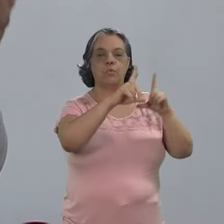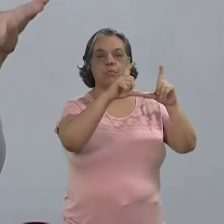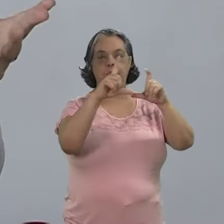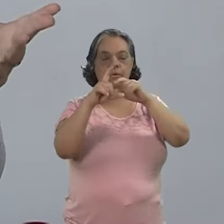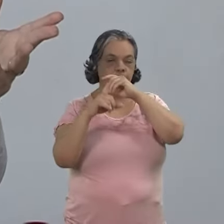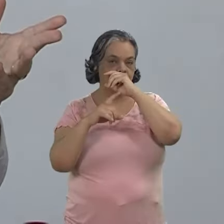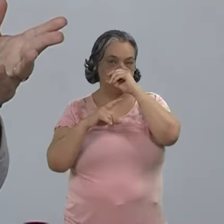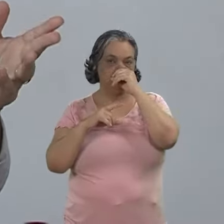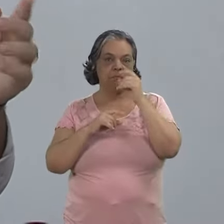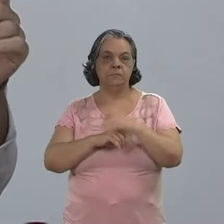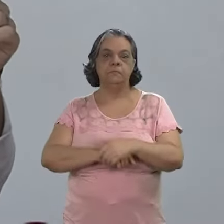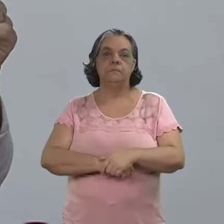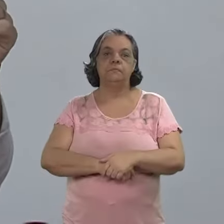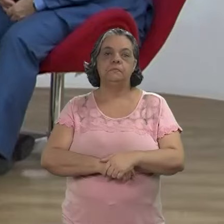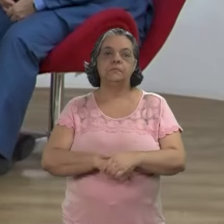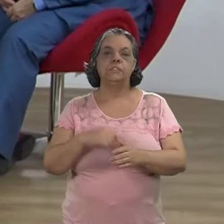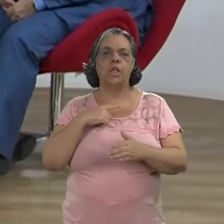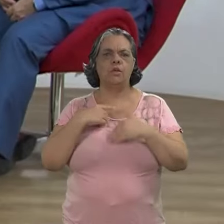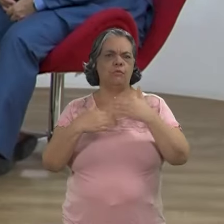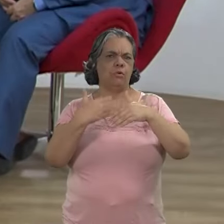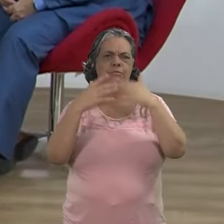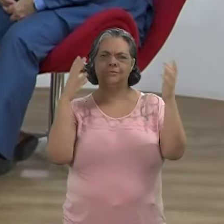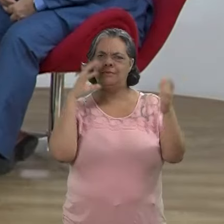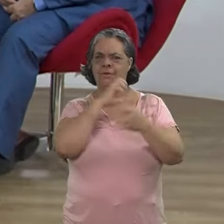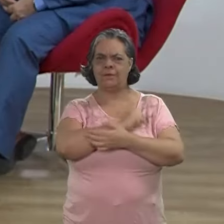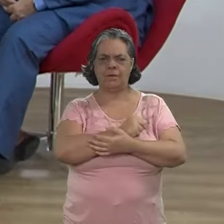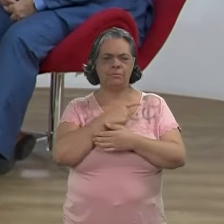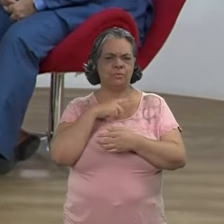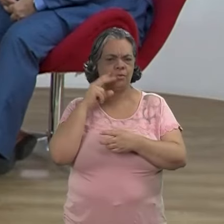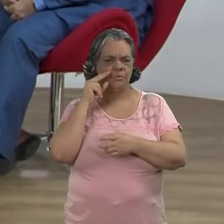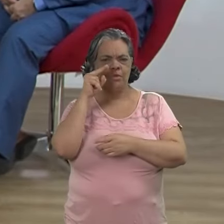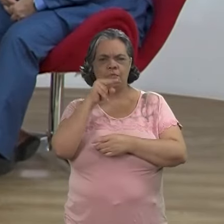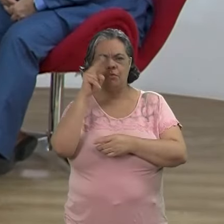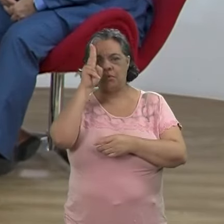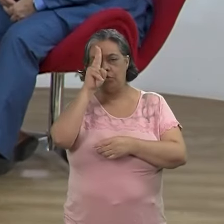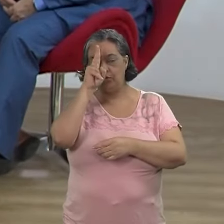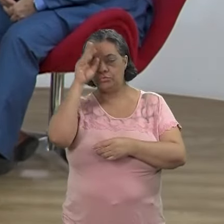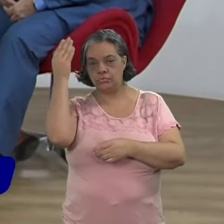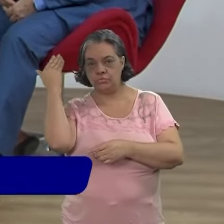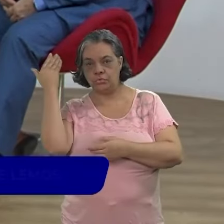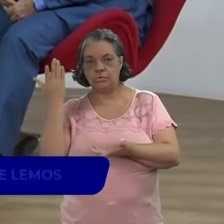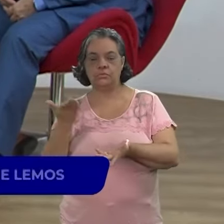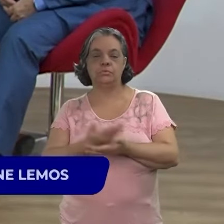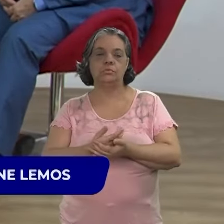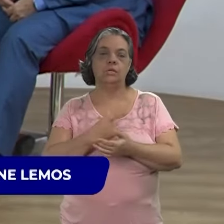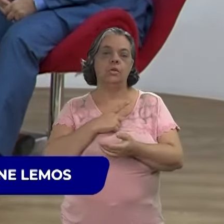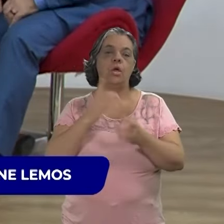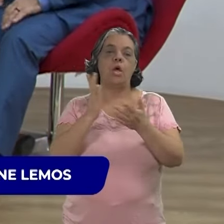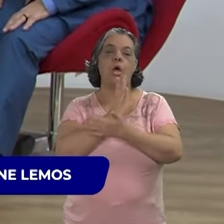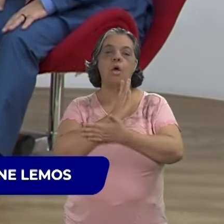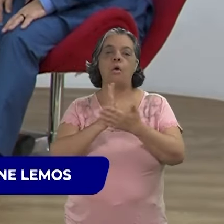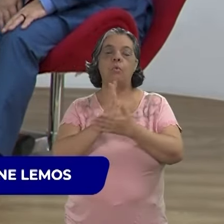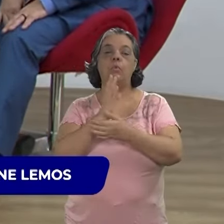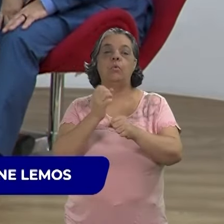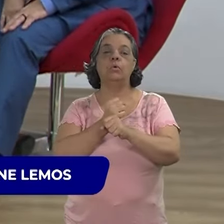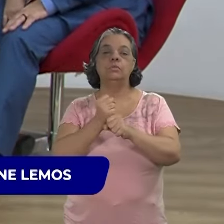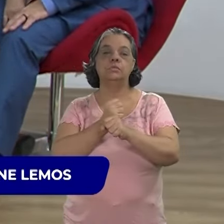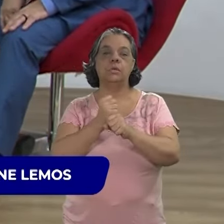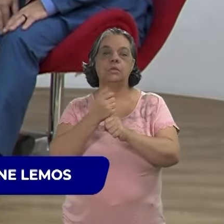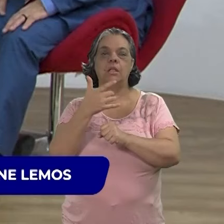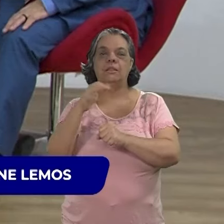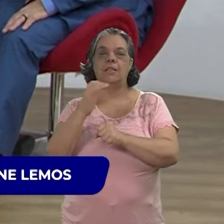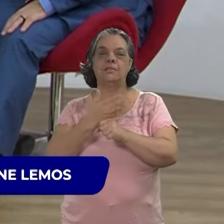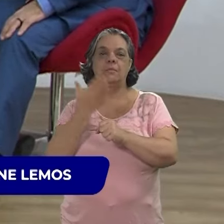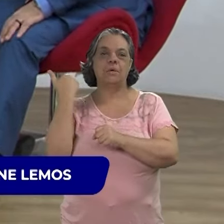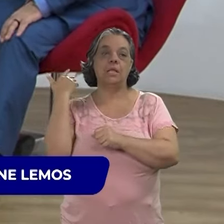para o campo da fotografia, por exemplo, teve uma evolução muito rápida do ponto de vista histórico e apenas alguns anos,